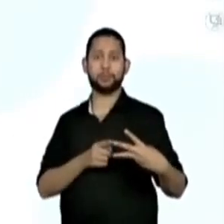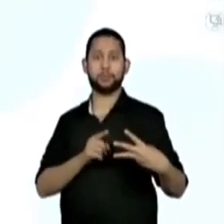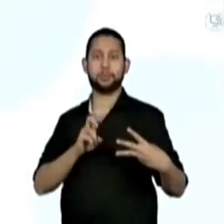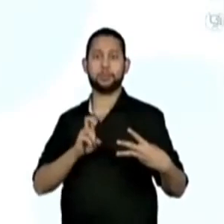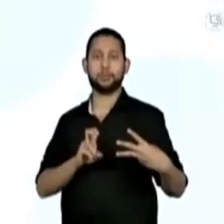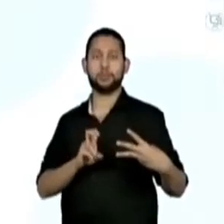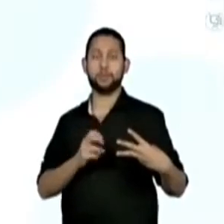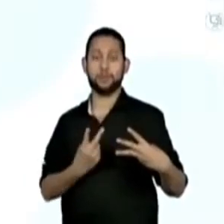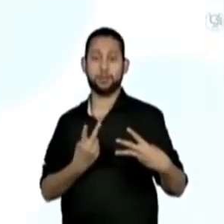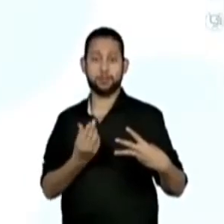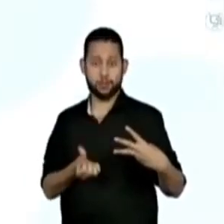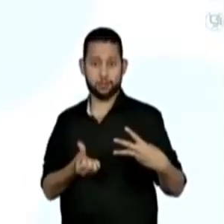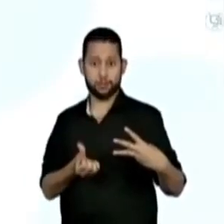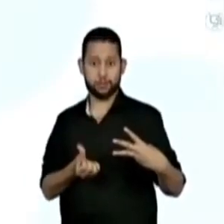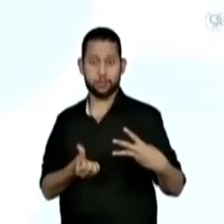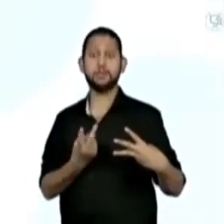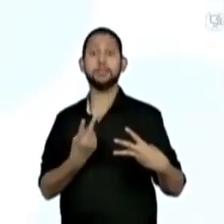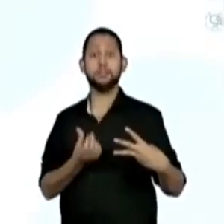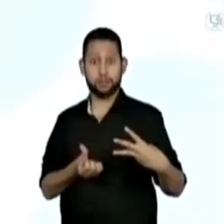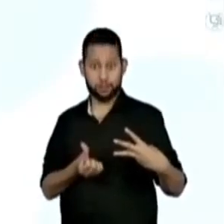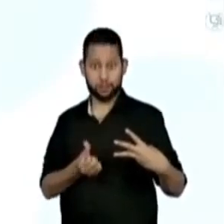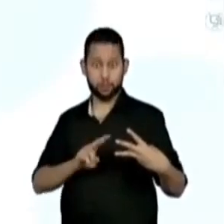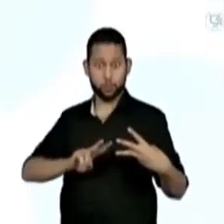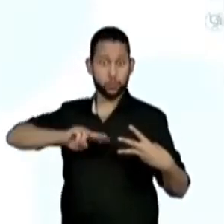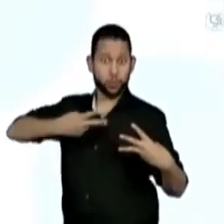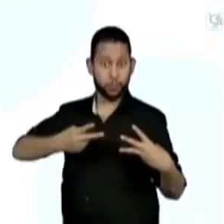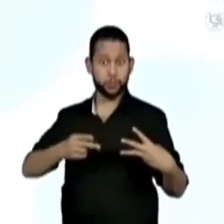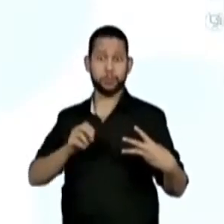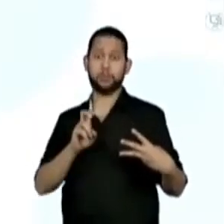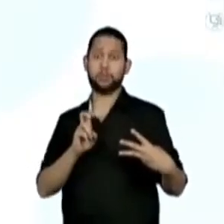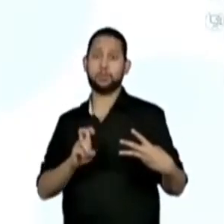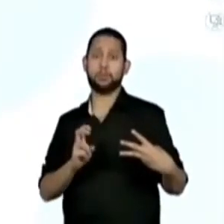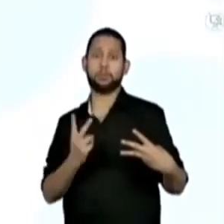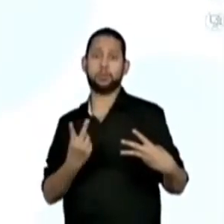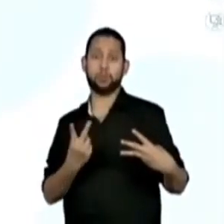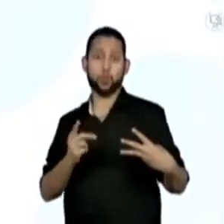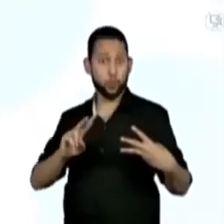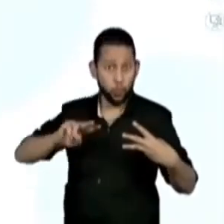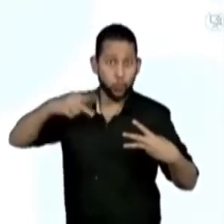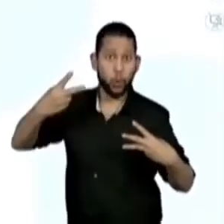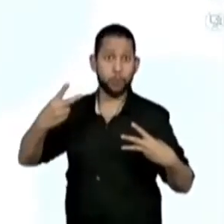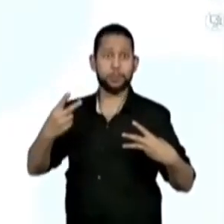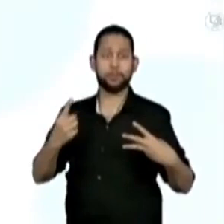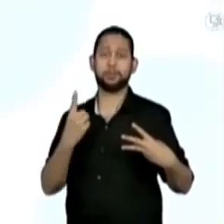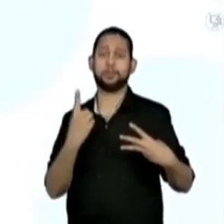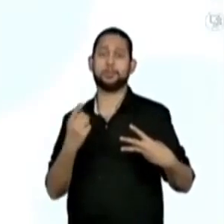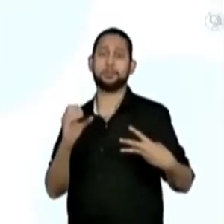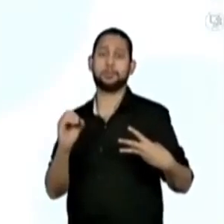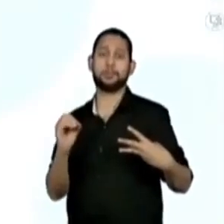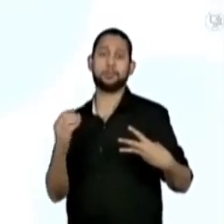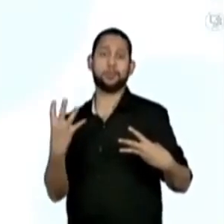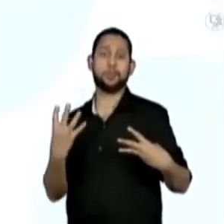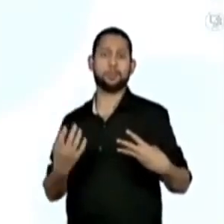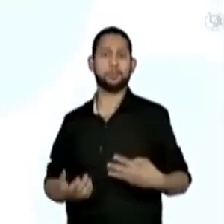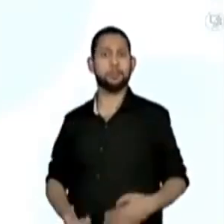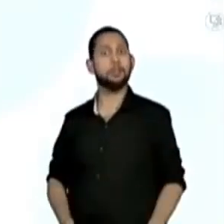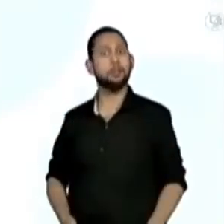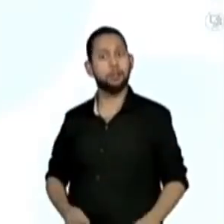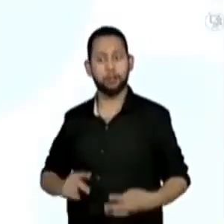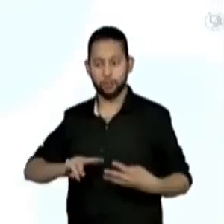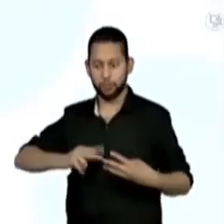Portanto, 8 vezes 13 é igual a 104. Professora Aline,